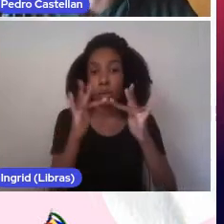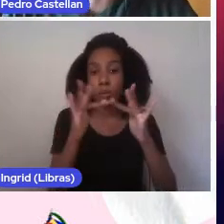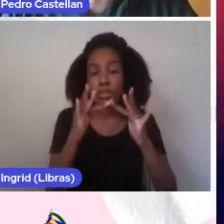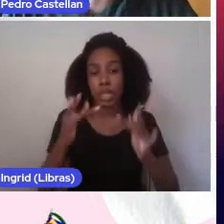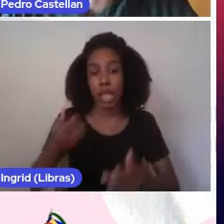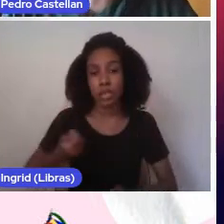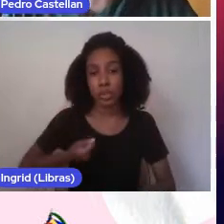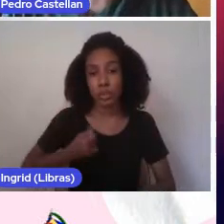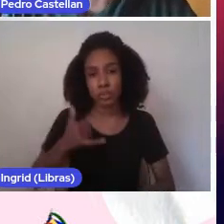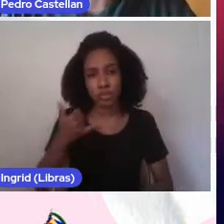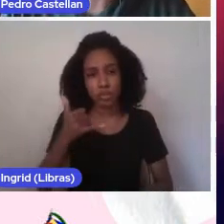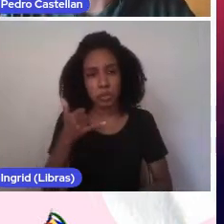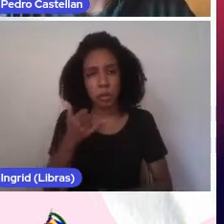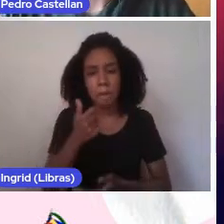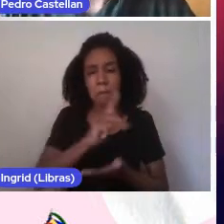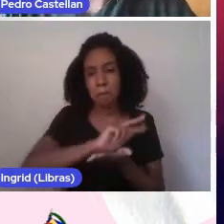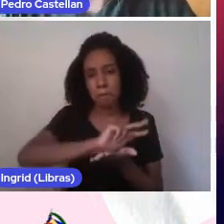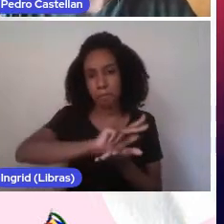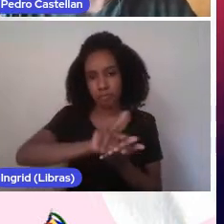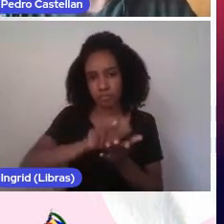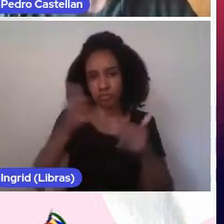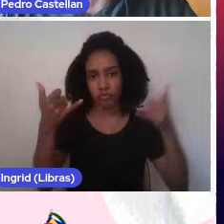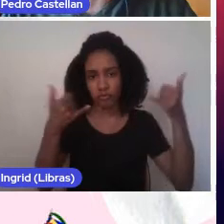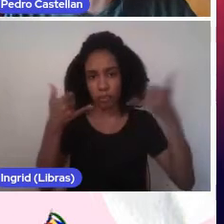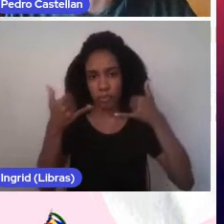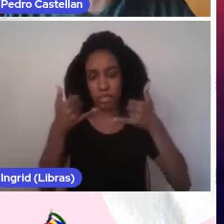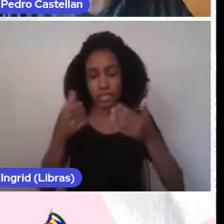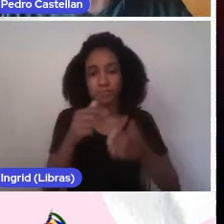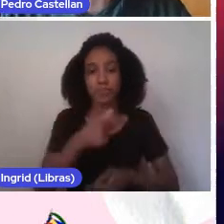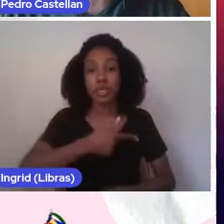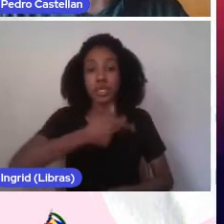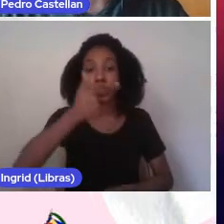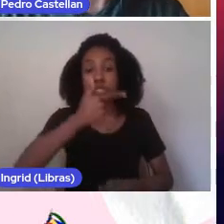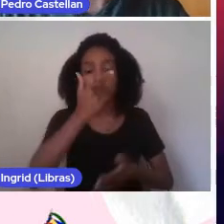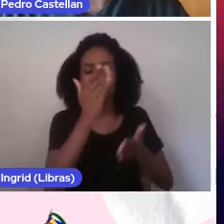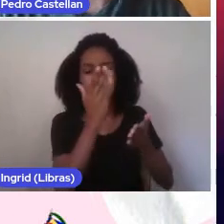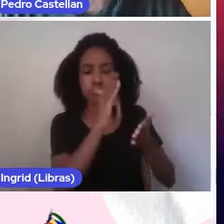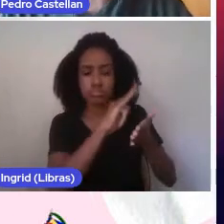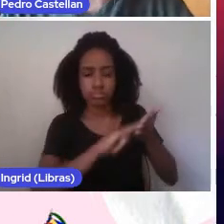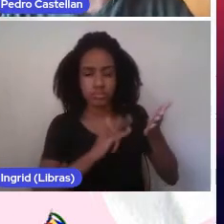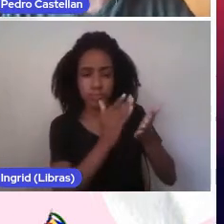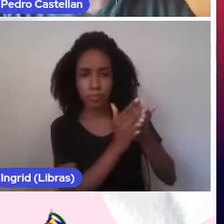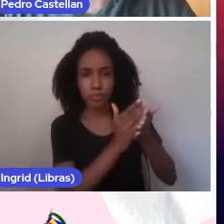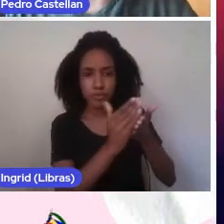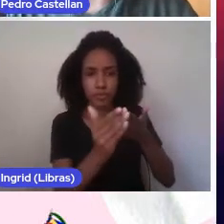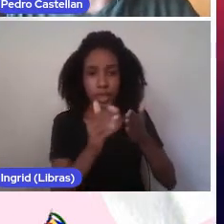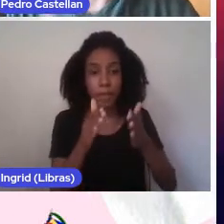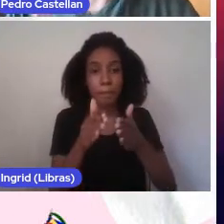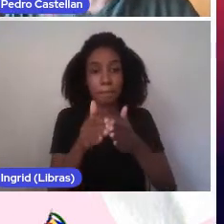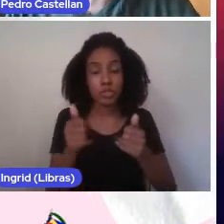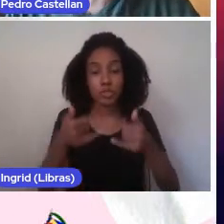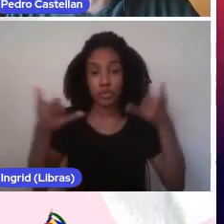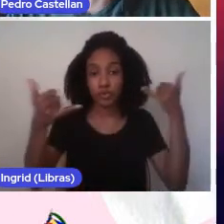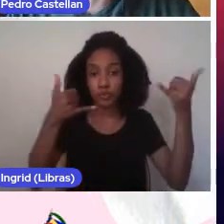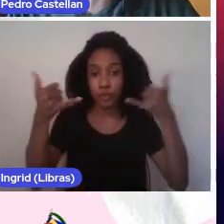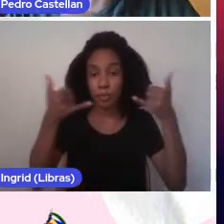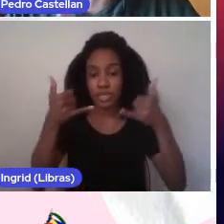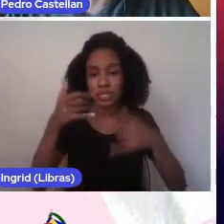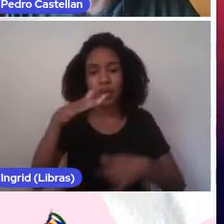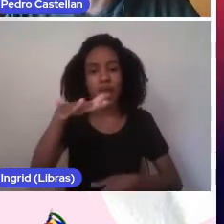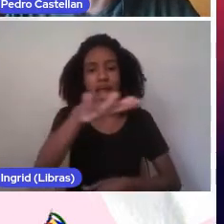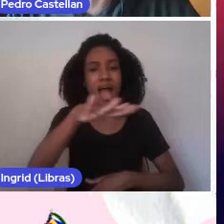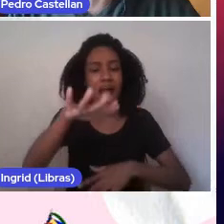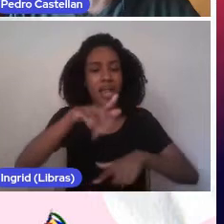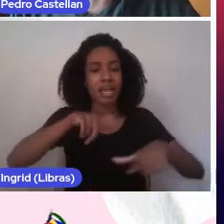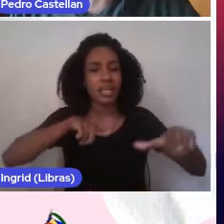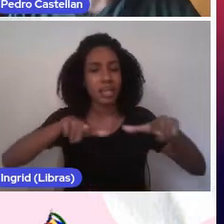e outras informações. A segunda parte desse documento pediremos informações como área de atuação